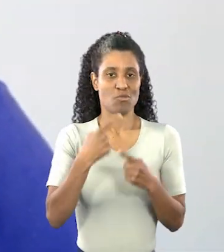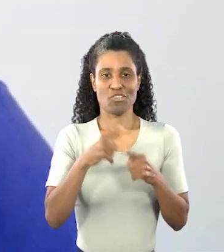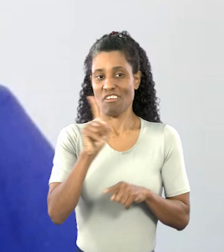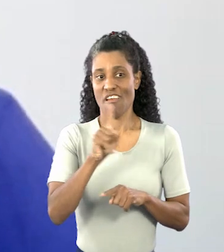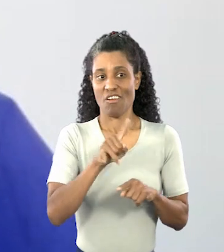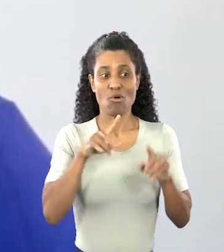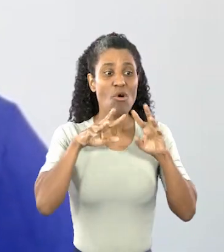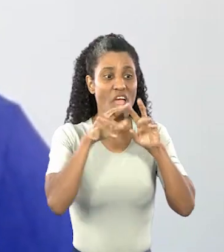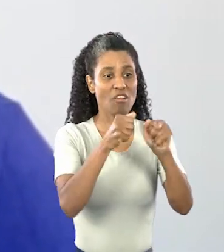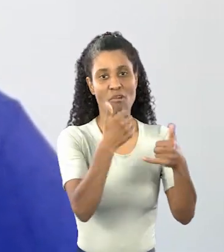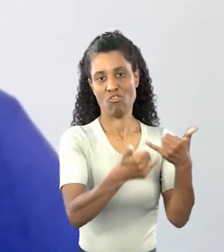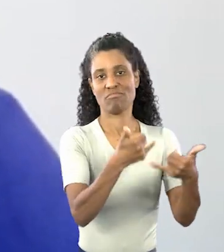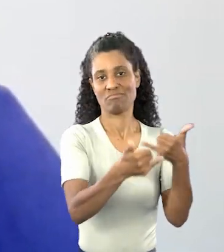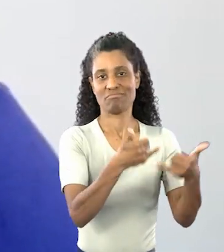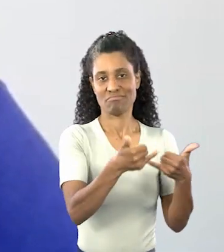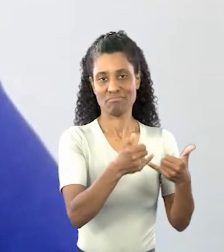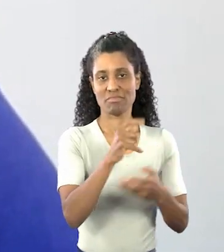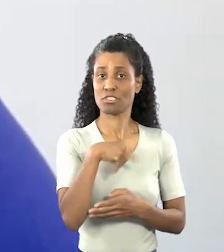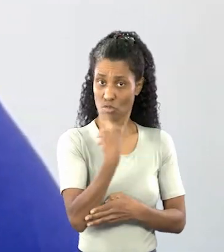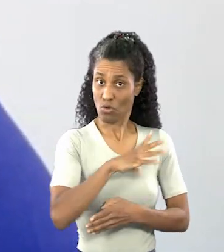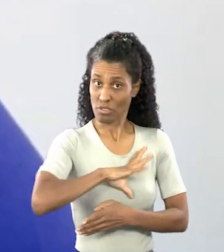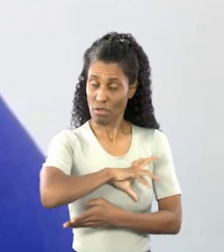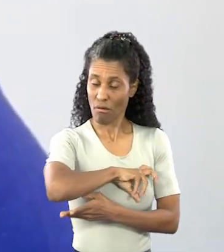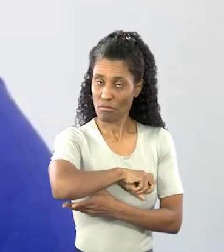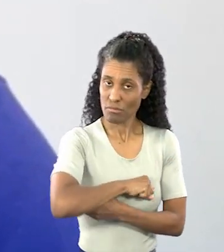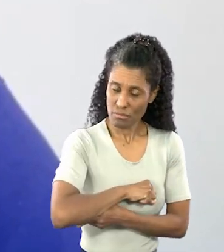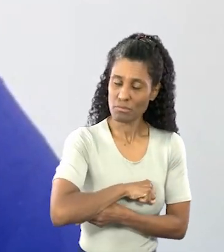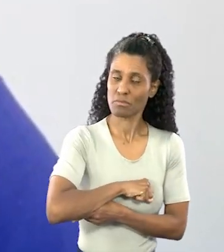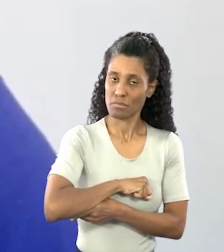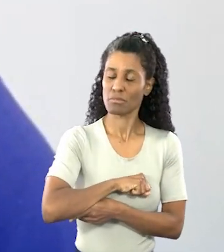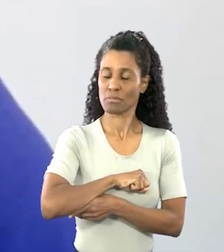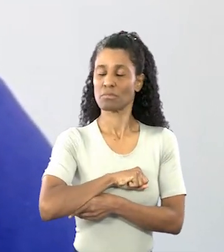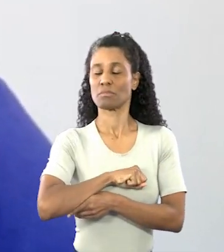Não são bichinhos de pelúcia, né? Nós amamos.